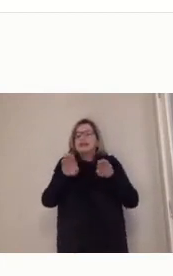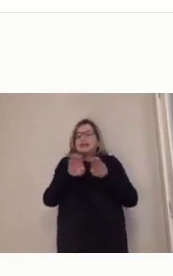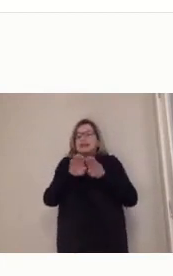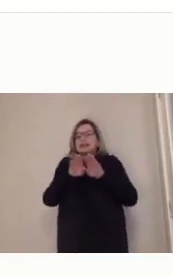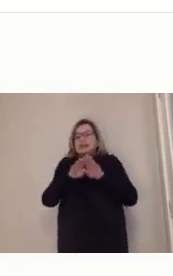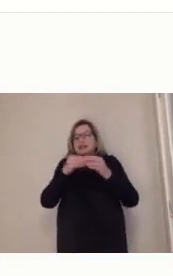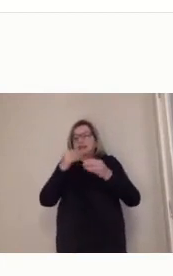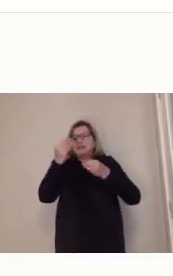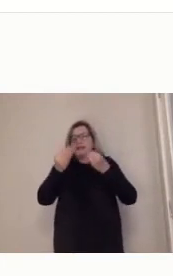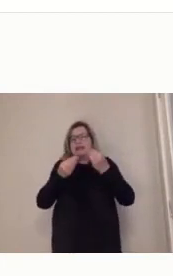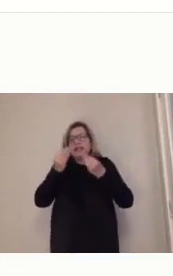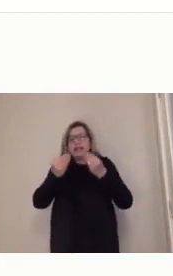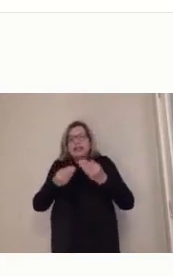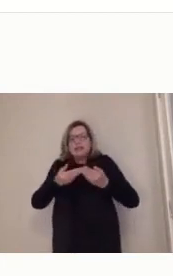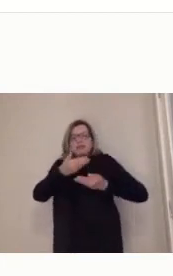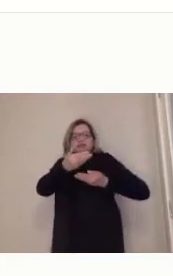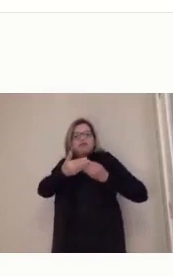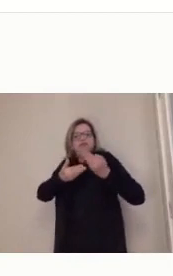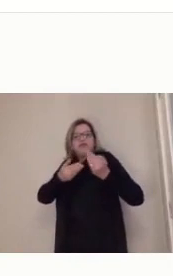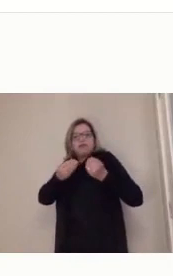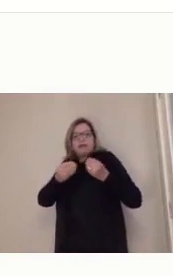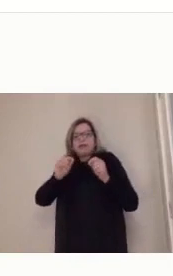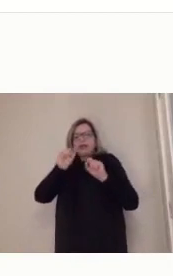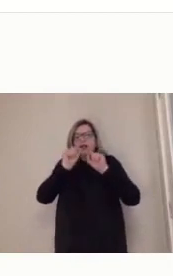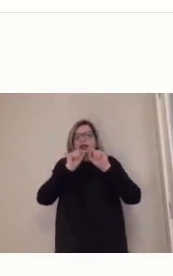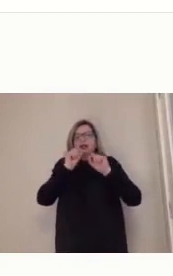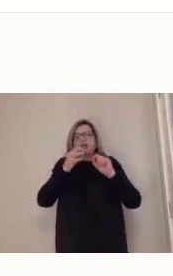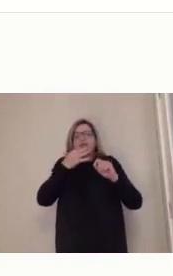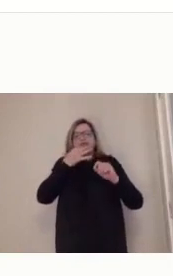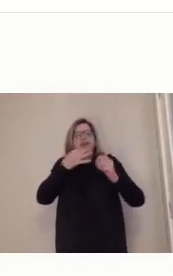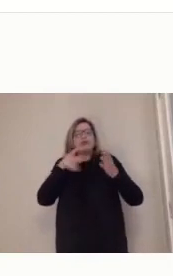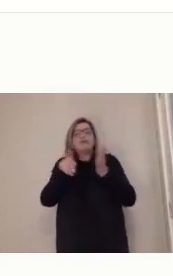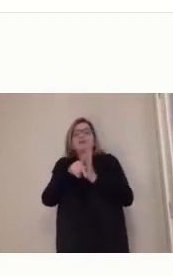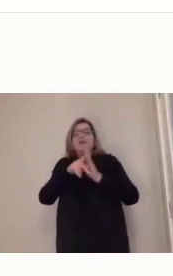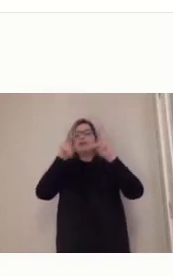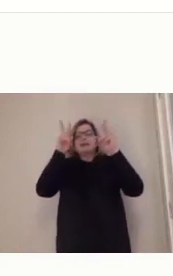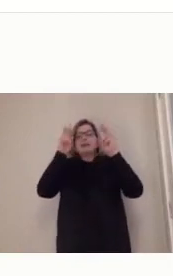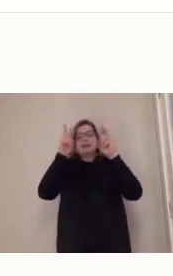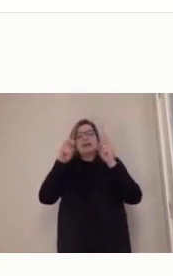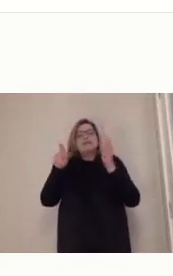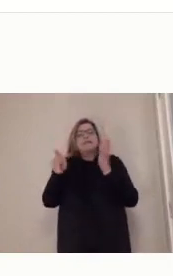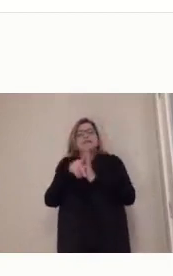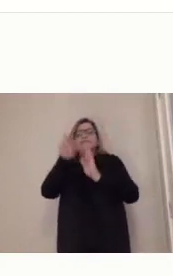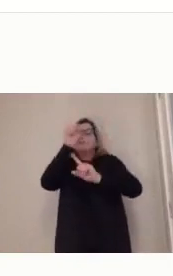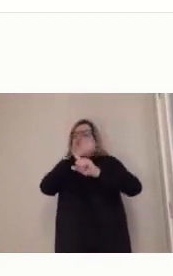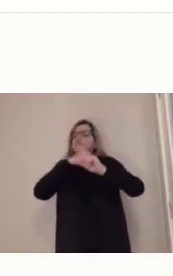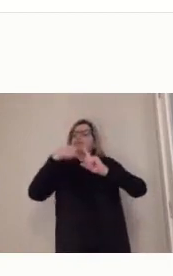a determinados assuntos que circulam socialmente, ok? Então, vamos lá, tá?